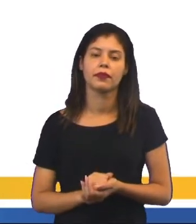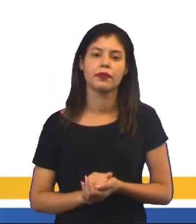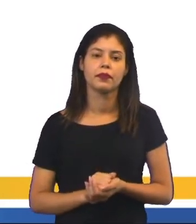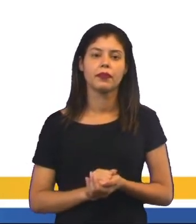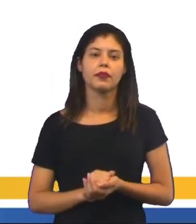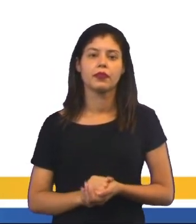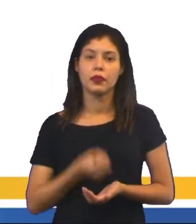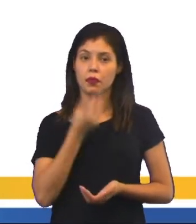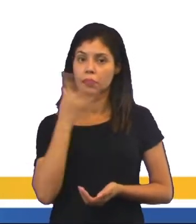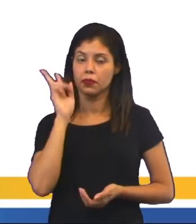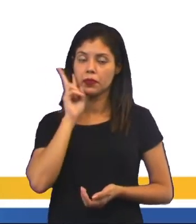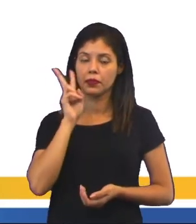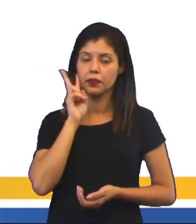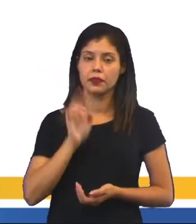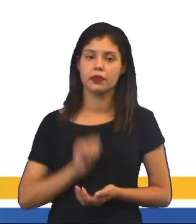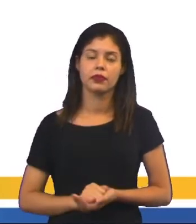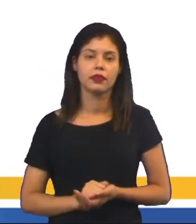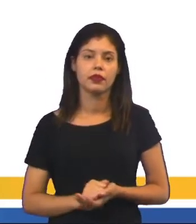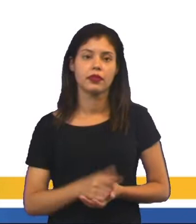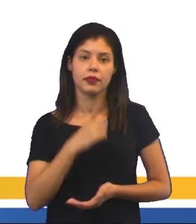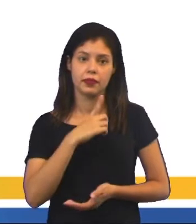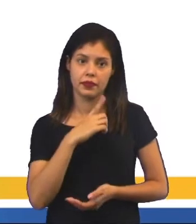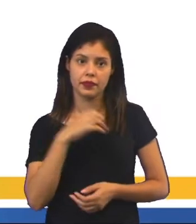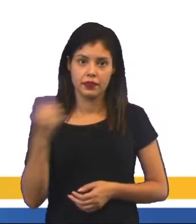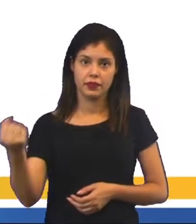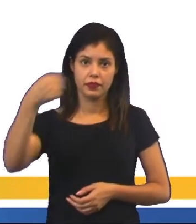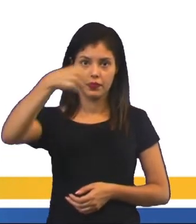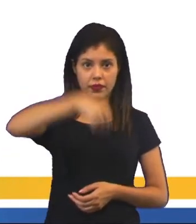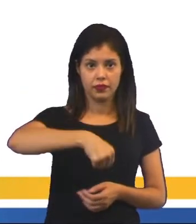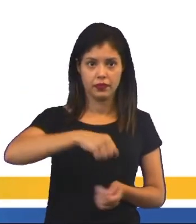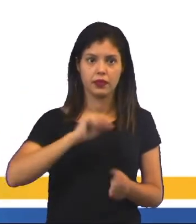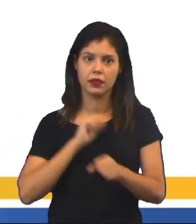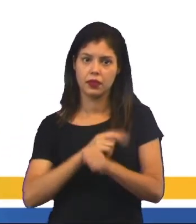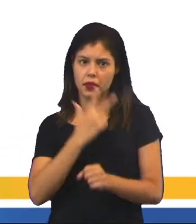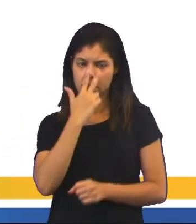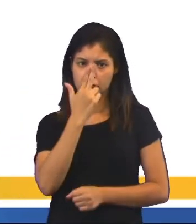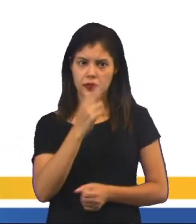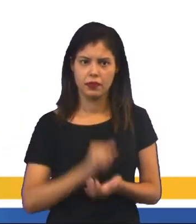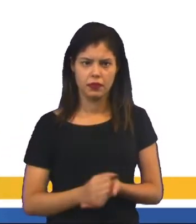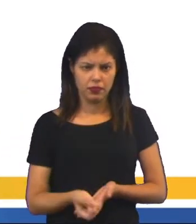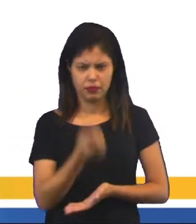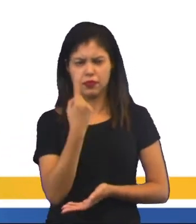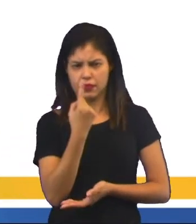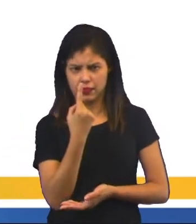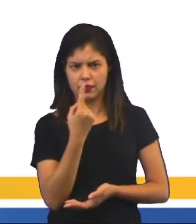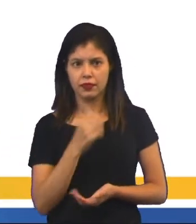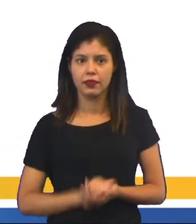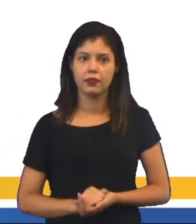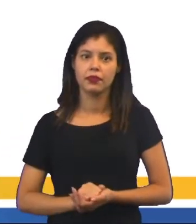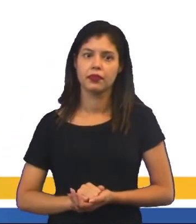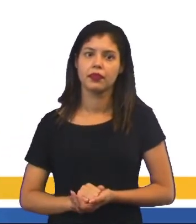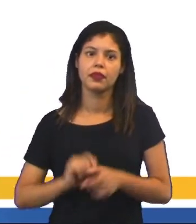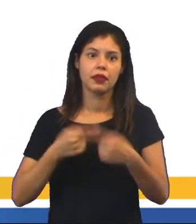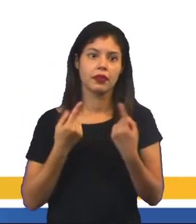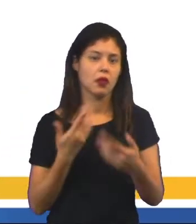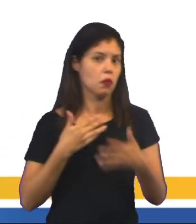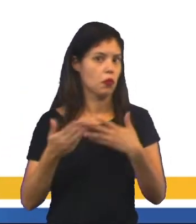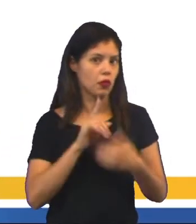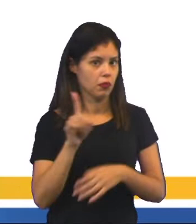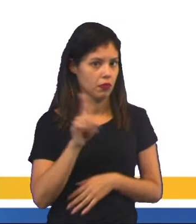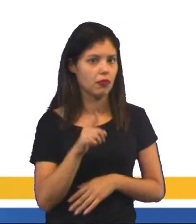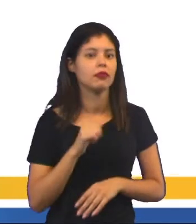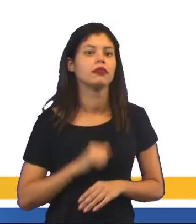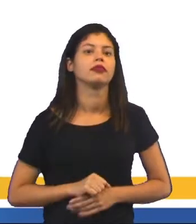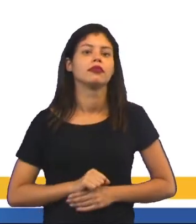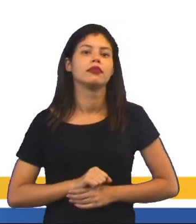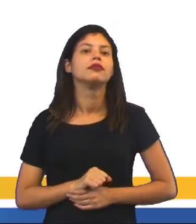desde então. É bom lembrar que ter um telefone desse, por mais que ele pareça hoje uma coisa estranha, cafona, mas não era para qualquer um